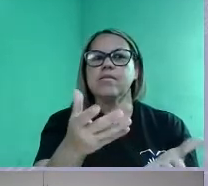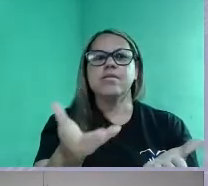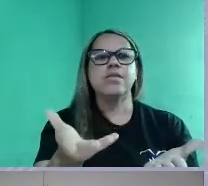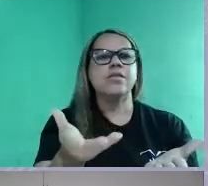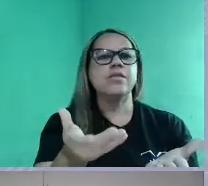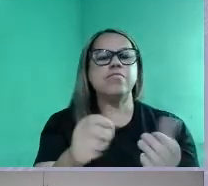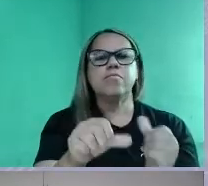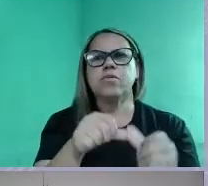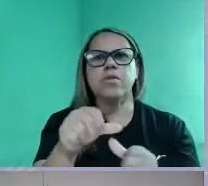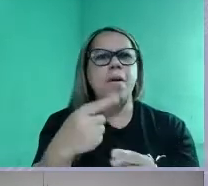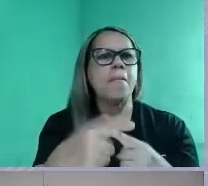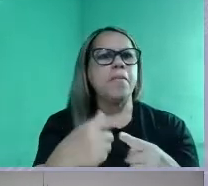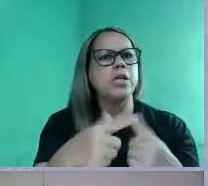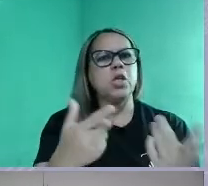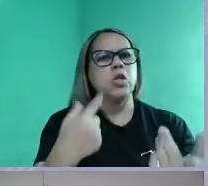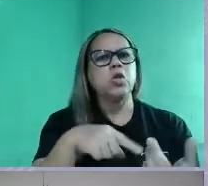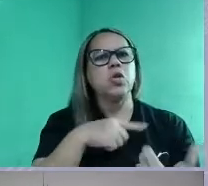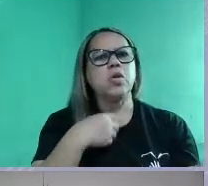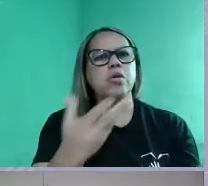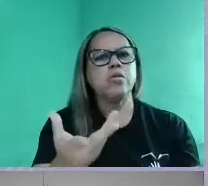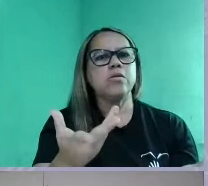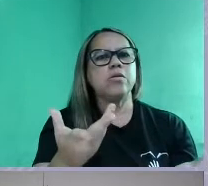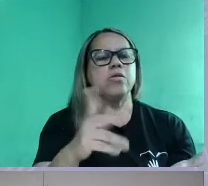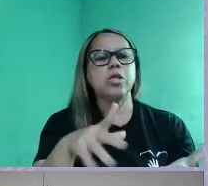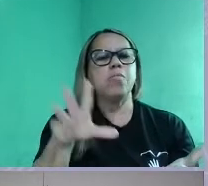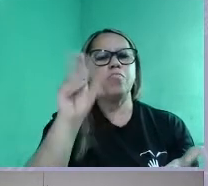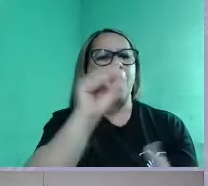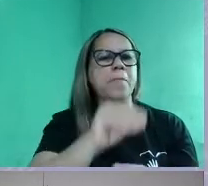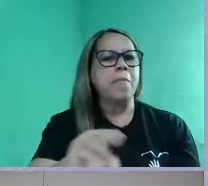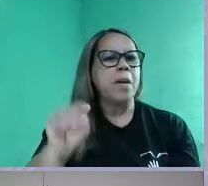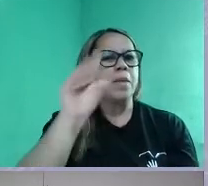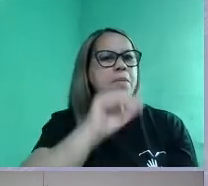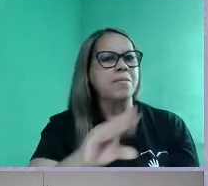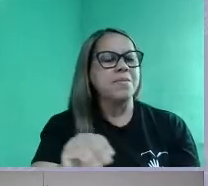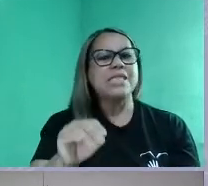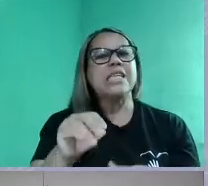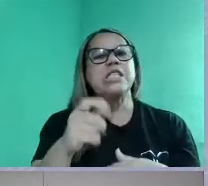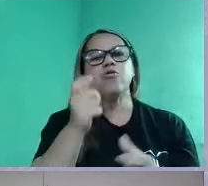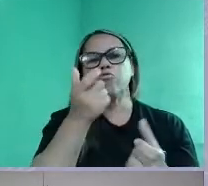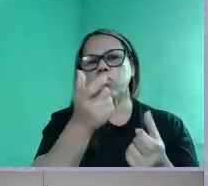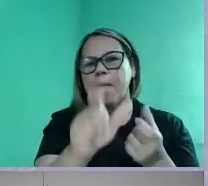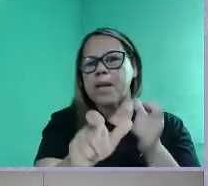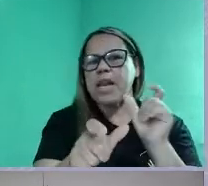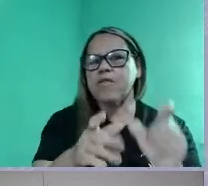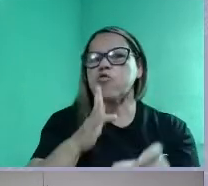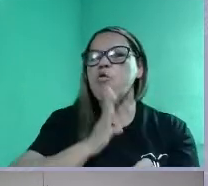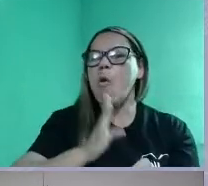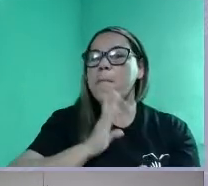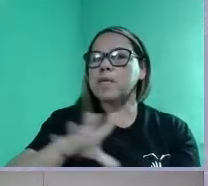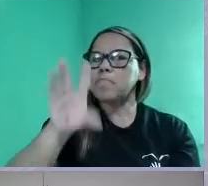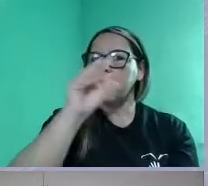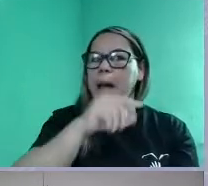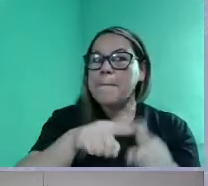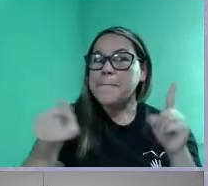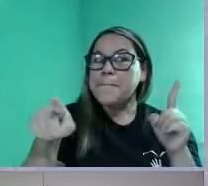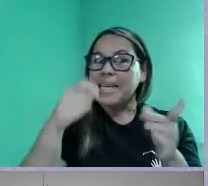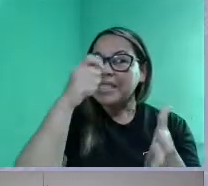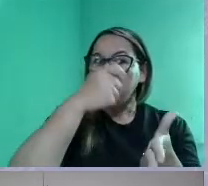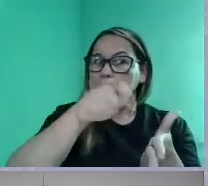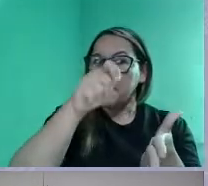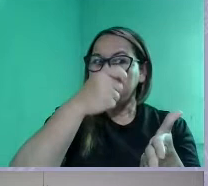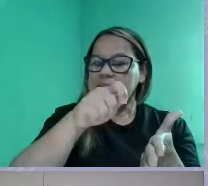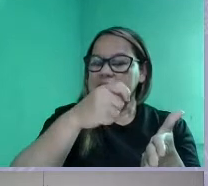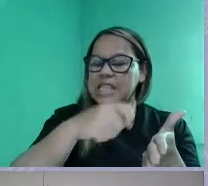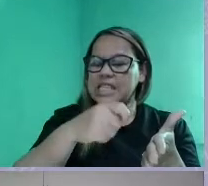registro, por quê? Porque nós não estamos no registro oral, certo? Essas palavras são comuns à linguagem oral, mas a linguagem escrita, que